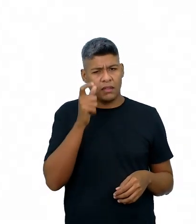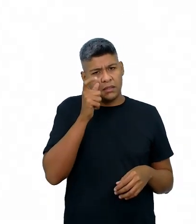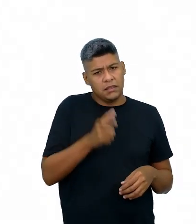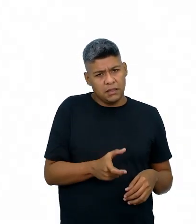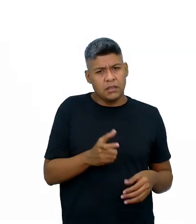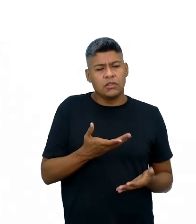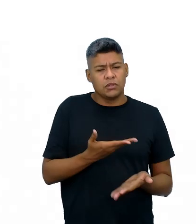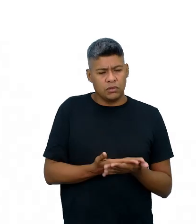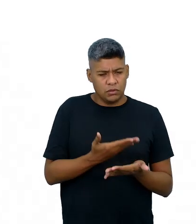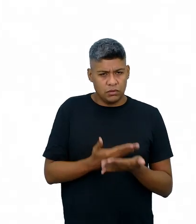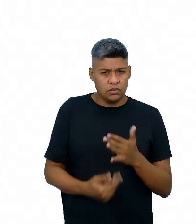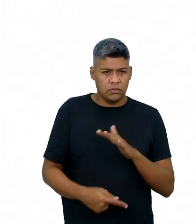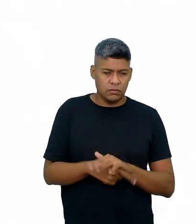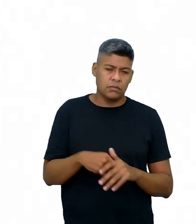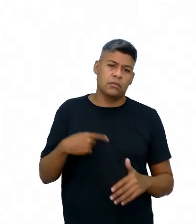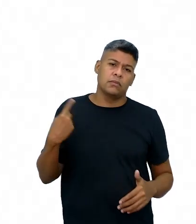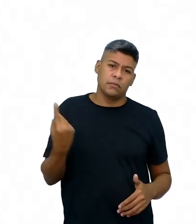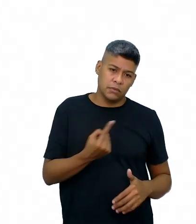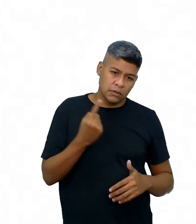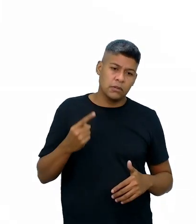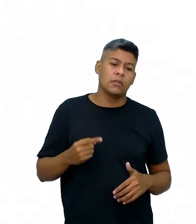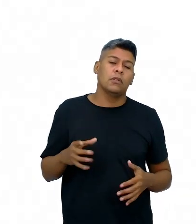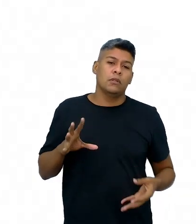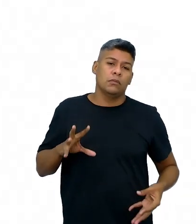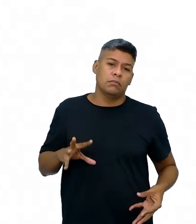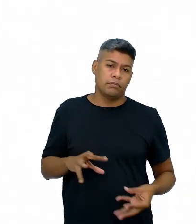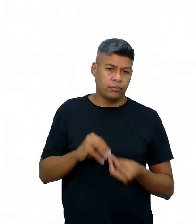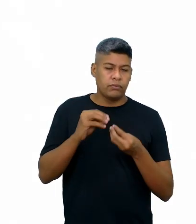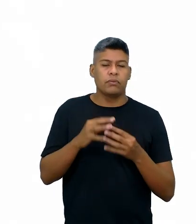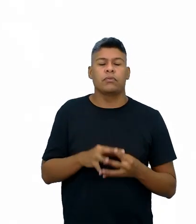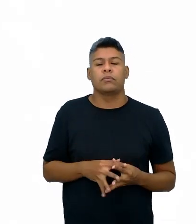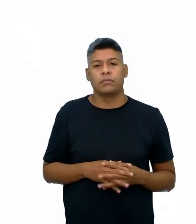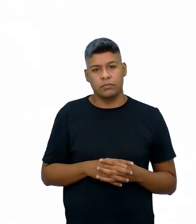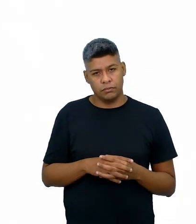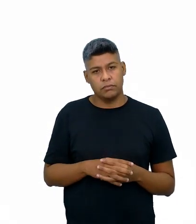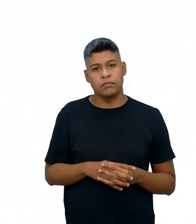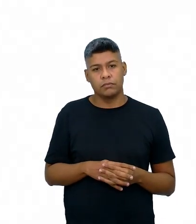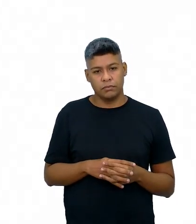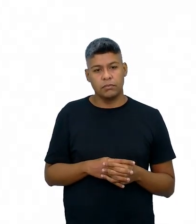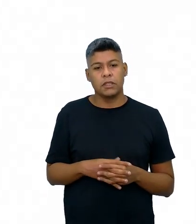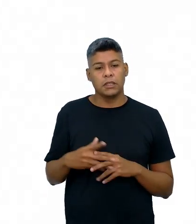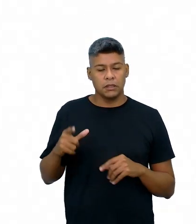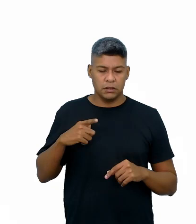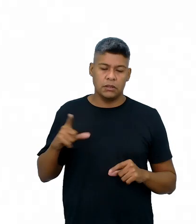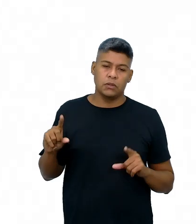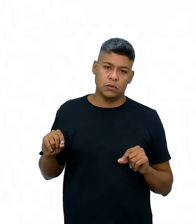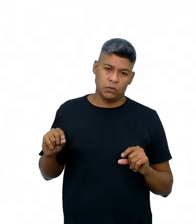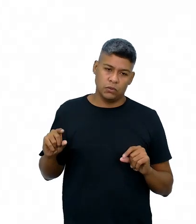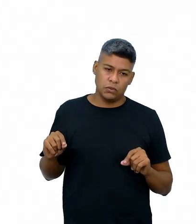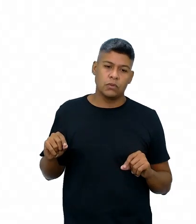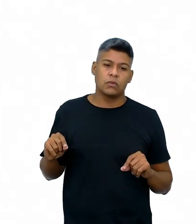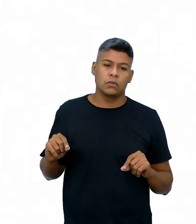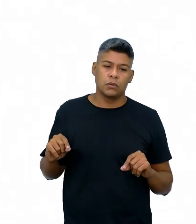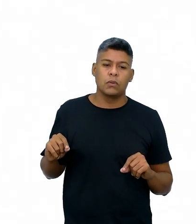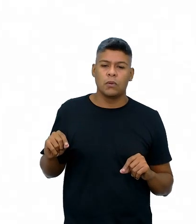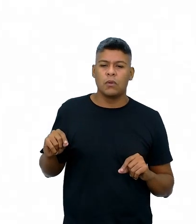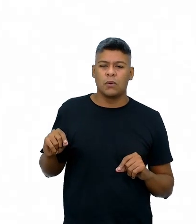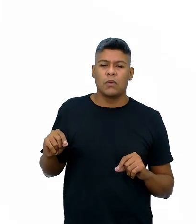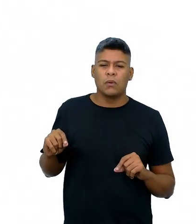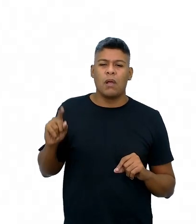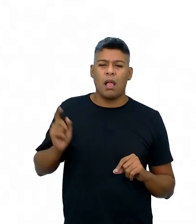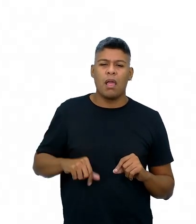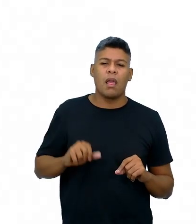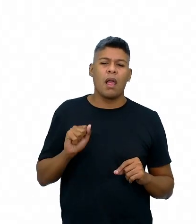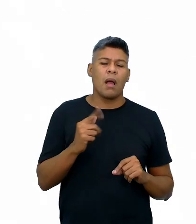assim, para estudar, inclusive para nós, né? Quando nós vamos fazer um resumo, por exemplo, tem aquele Cmap Tools, né? É um